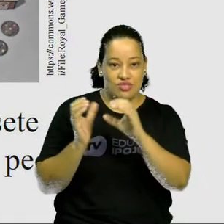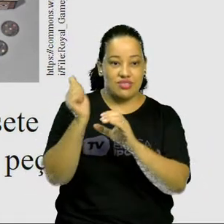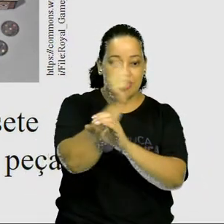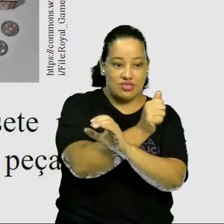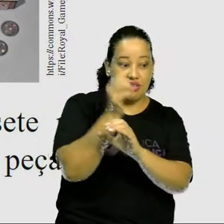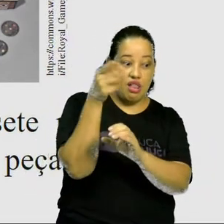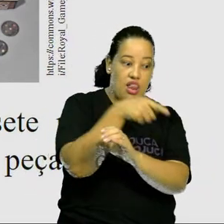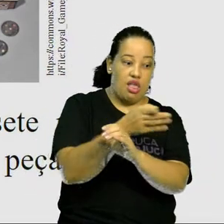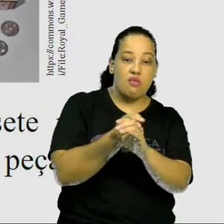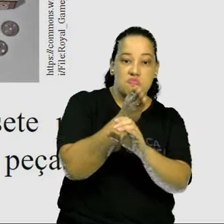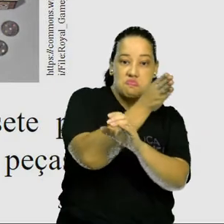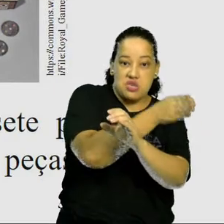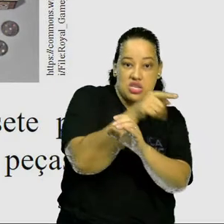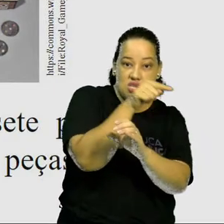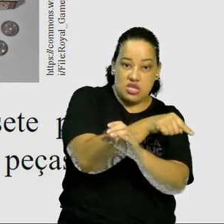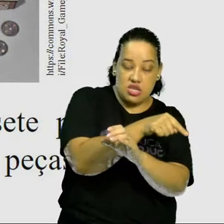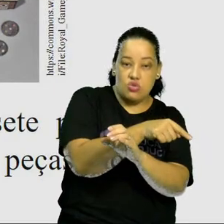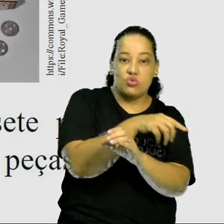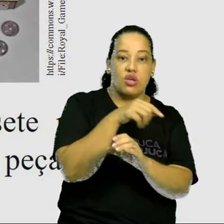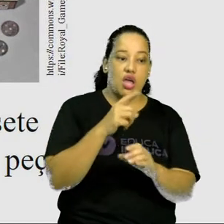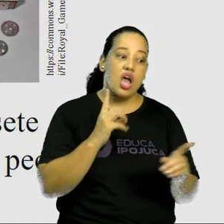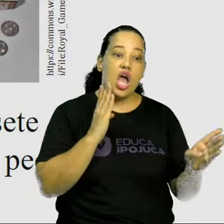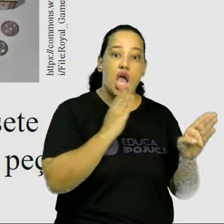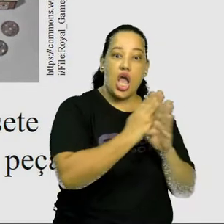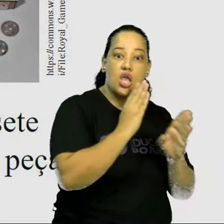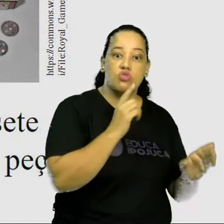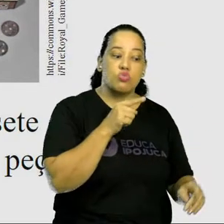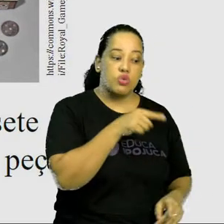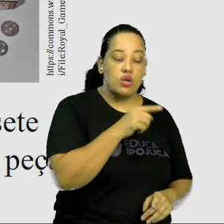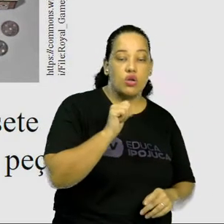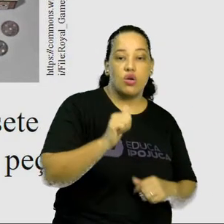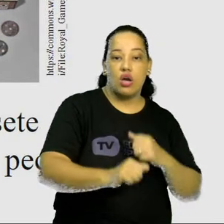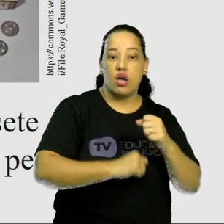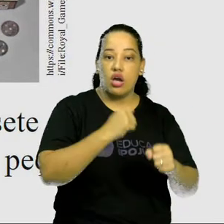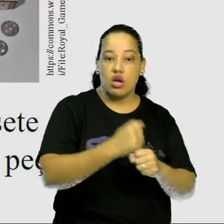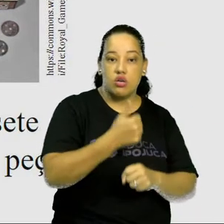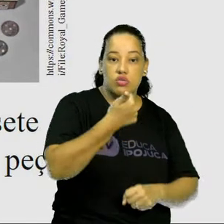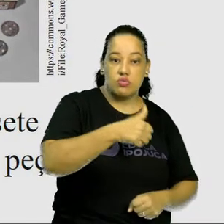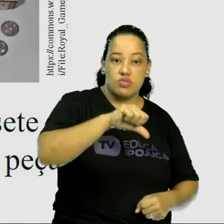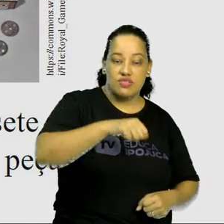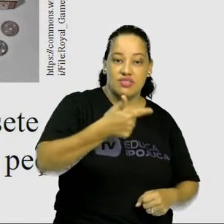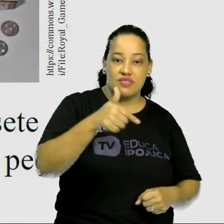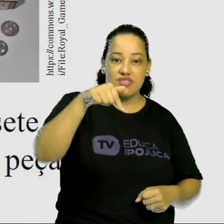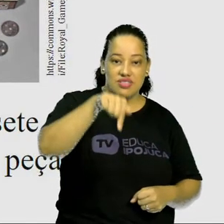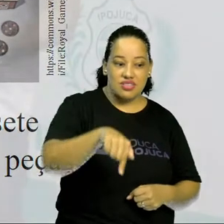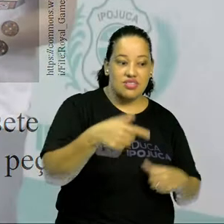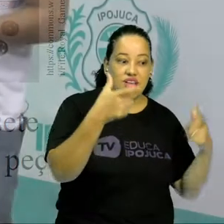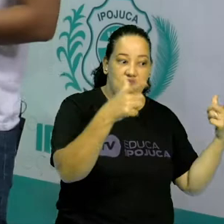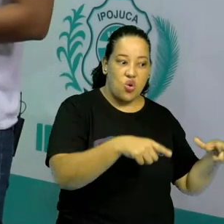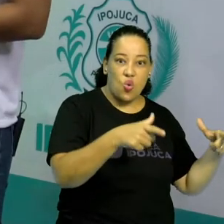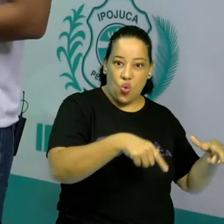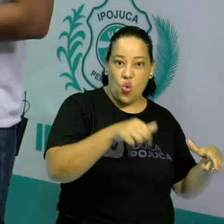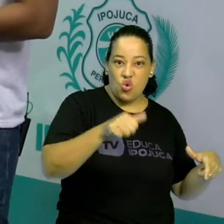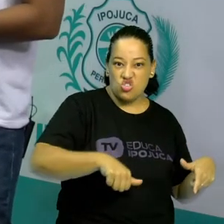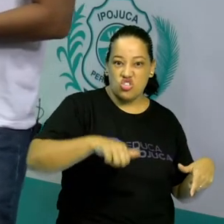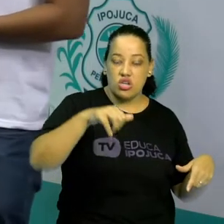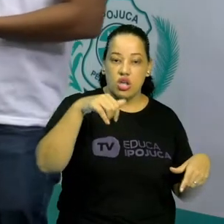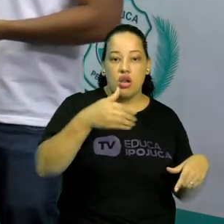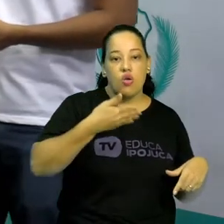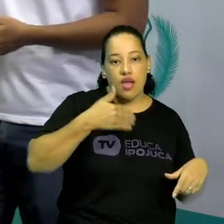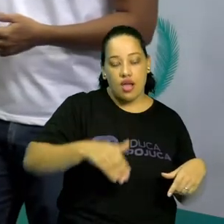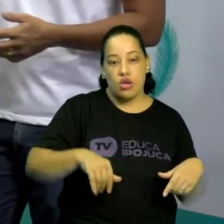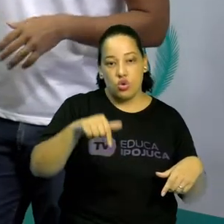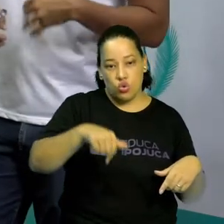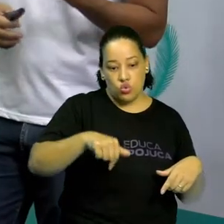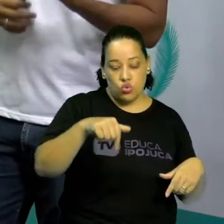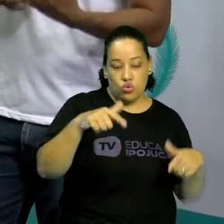descoberto entre 1926 e 1927 nas catacumbas do que hoje seria o Iraque, né? Sendo que sua